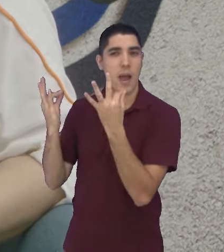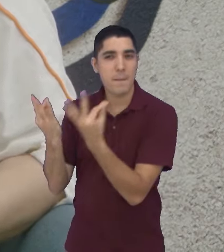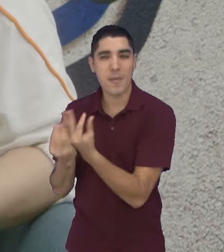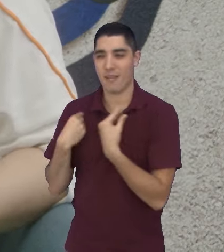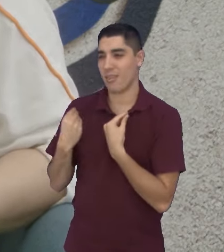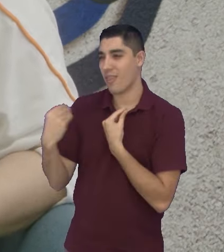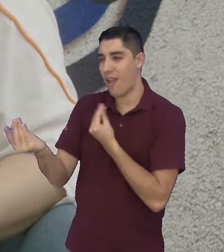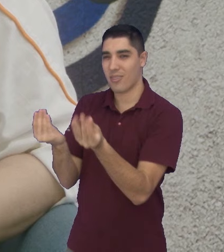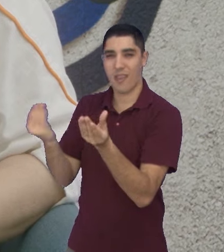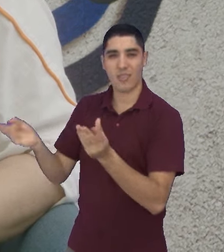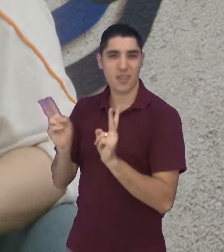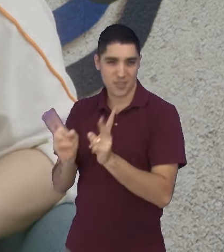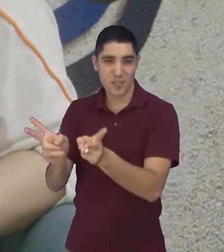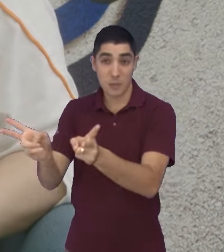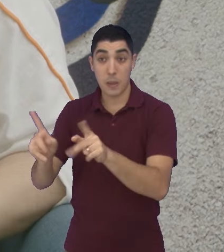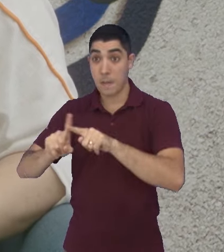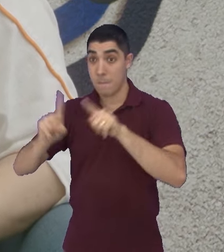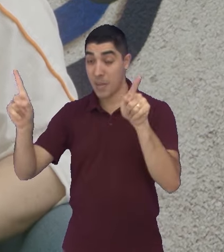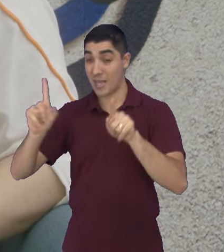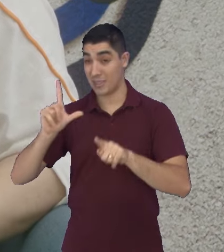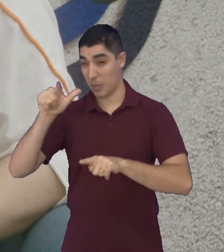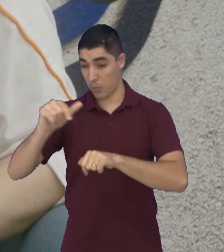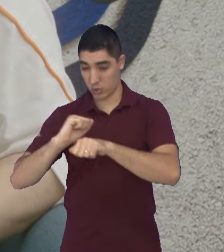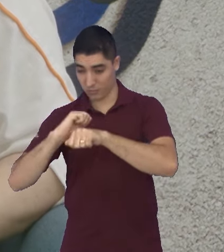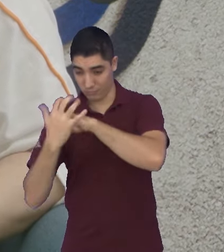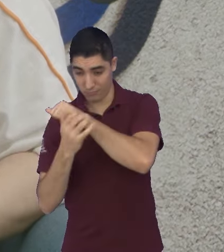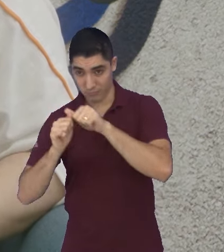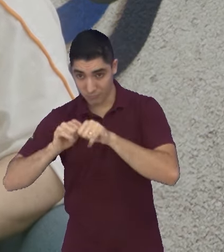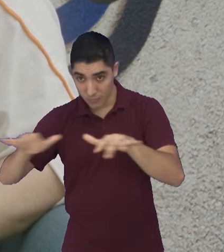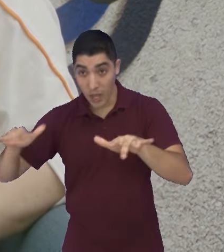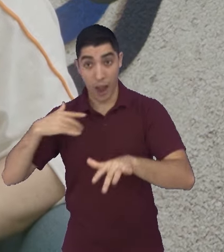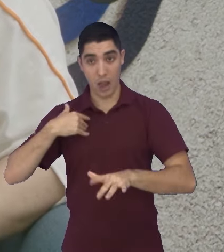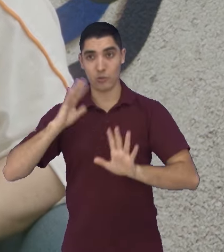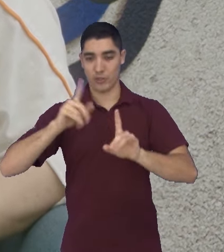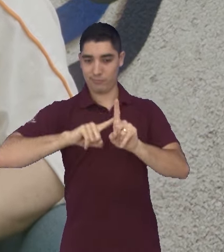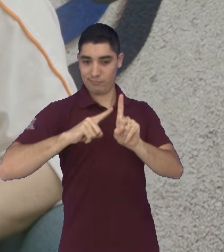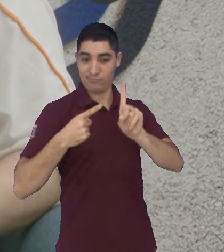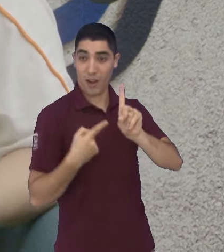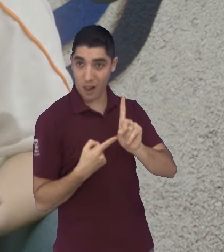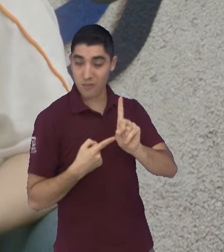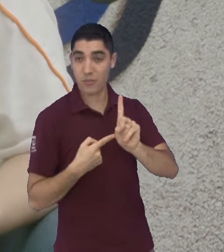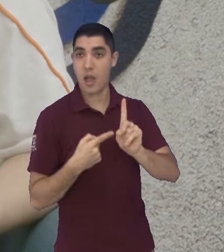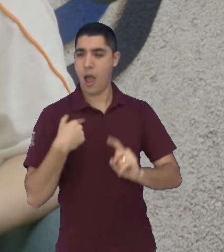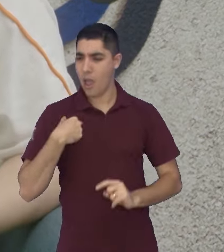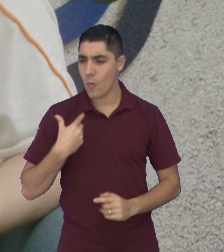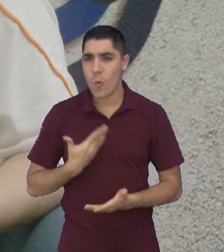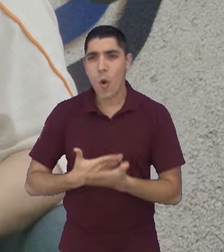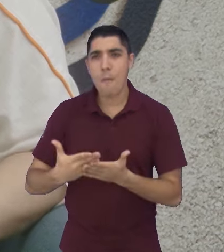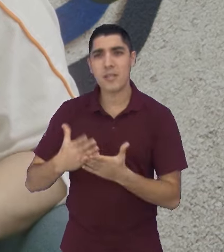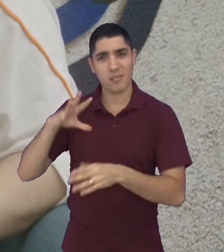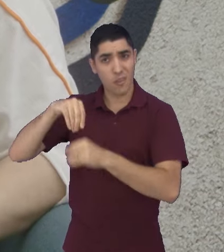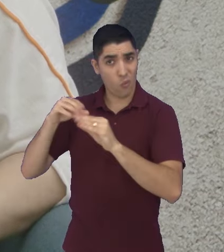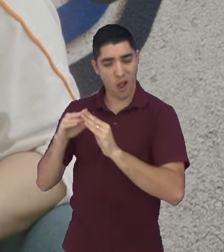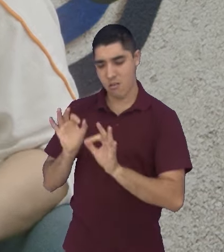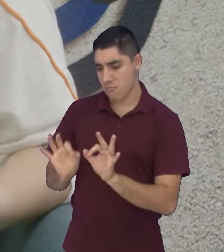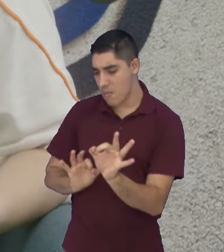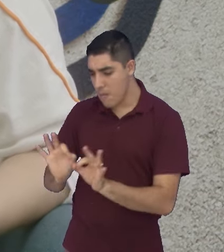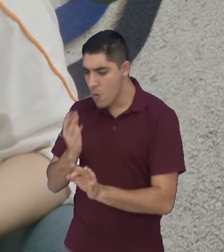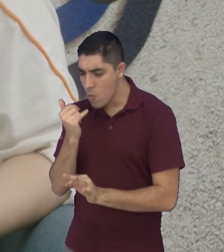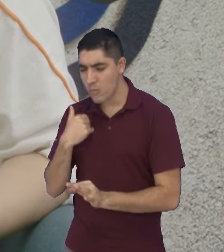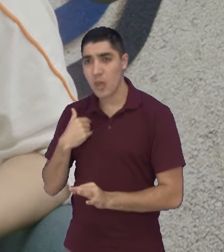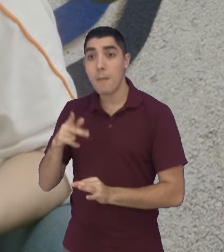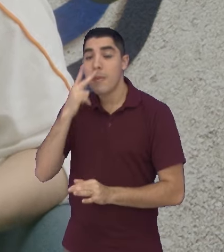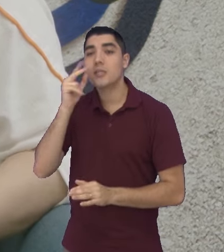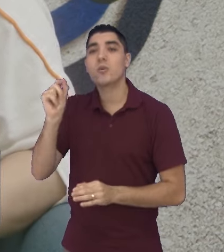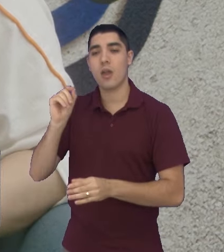e aí com a pandemia, com a vinda do meu filho, eu achei, assim, apaixonei pela fermentação natural, e aliada